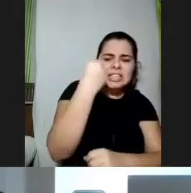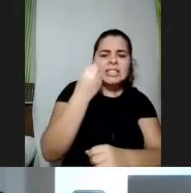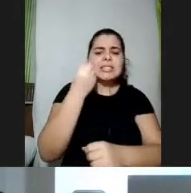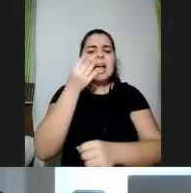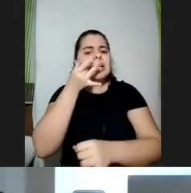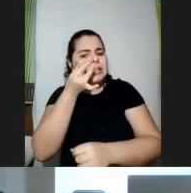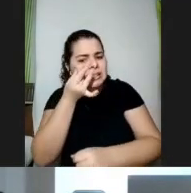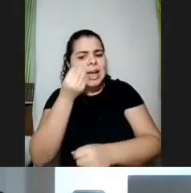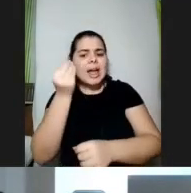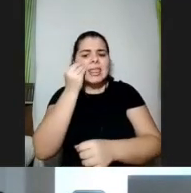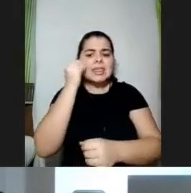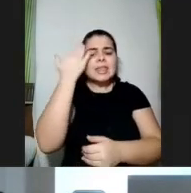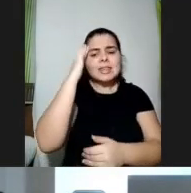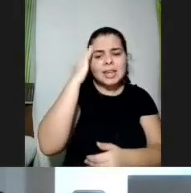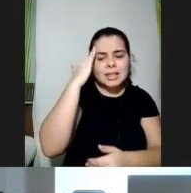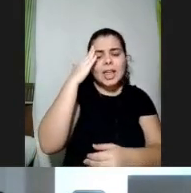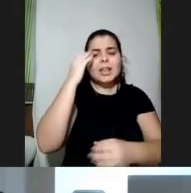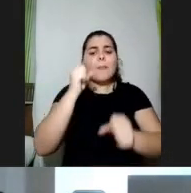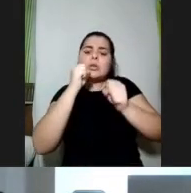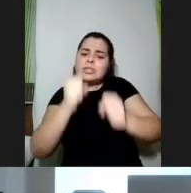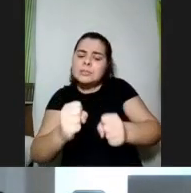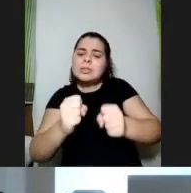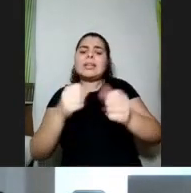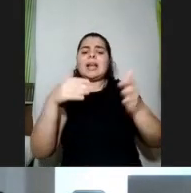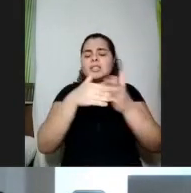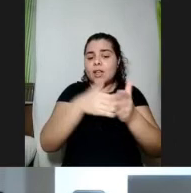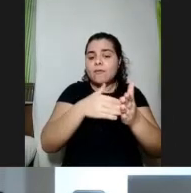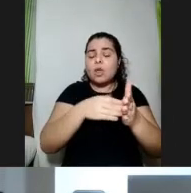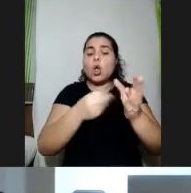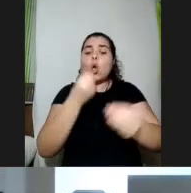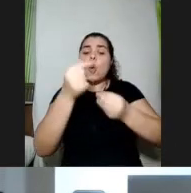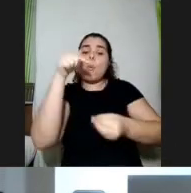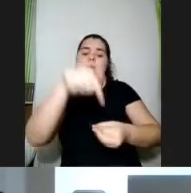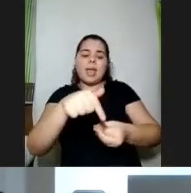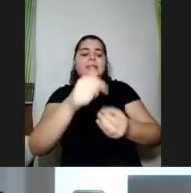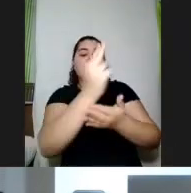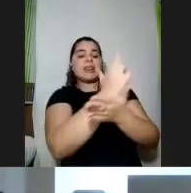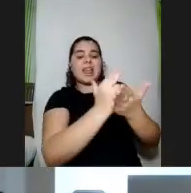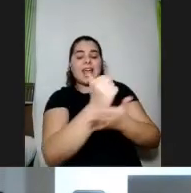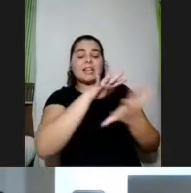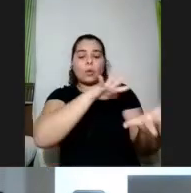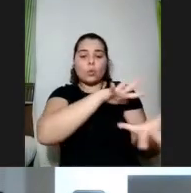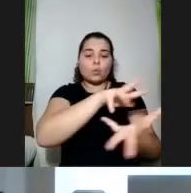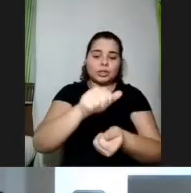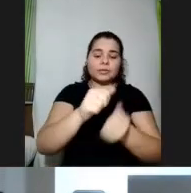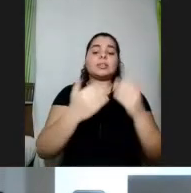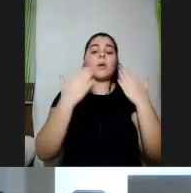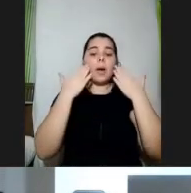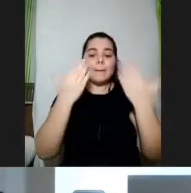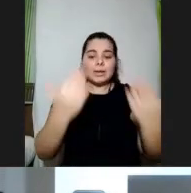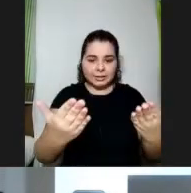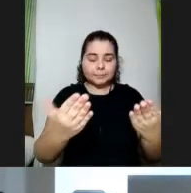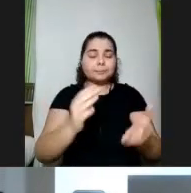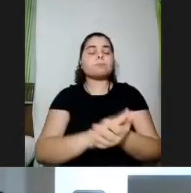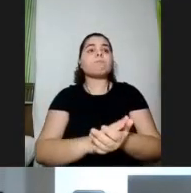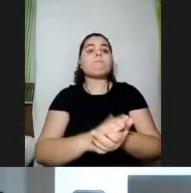possibilidades, os desafios e as limitações que esse modelo de desenho universal apresenta. E aí a